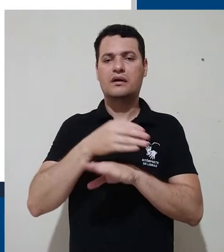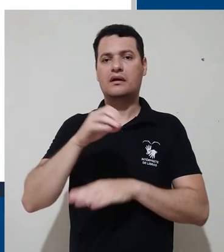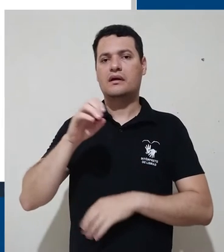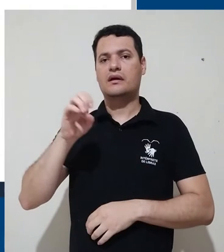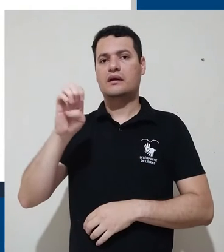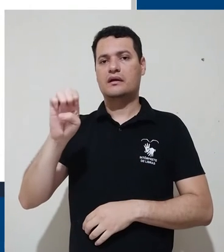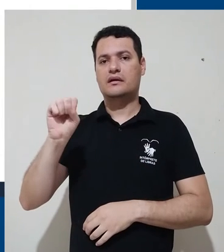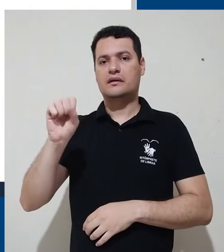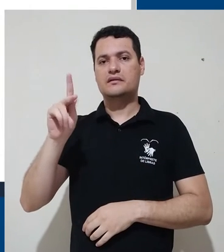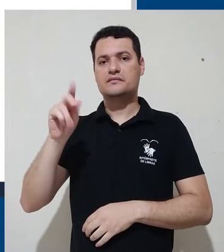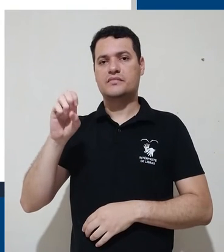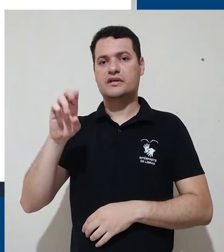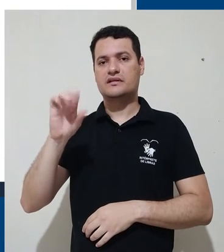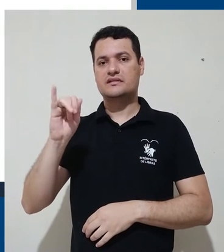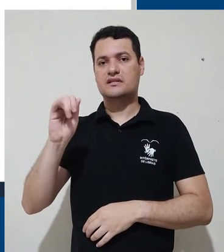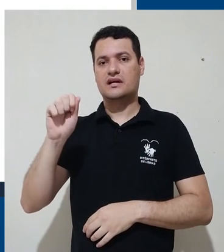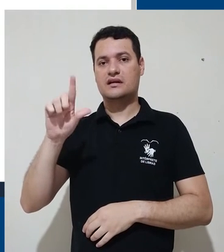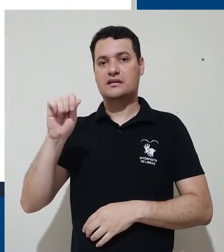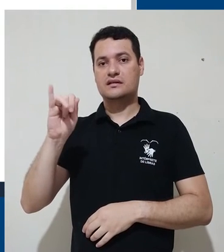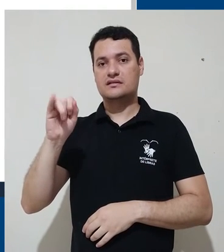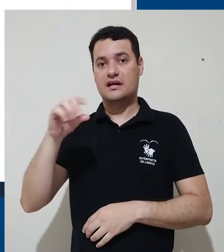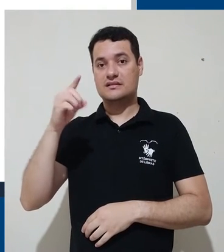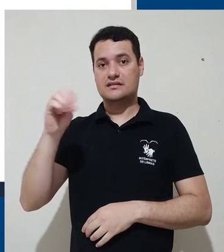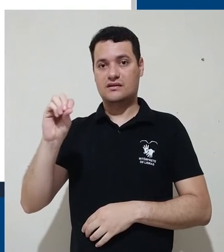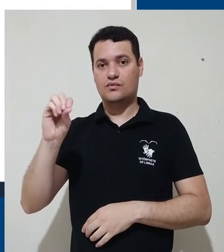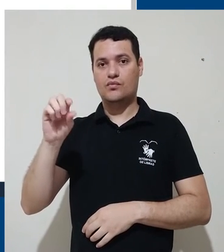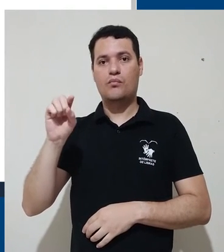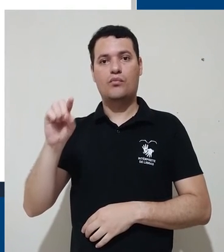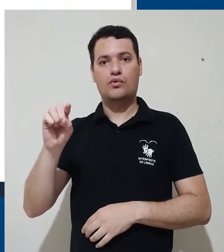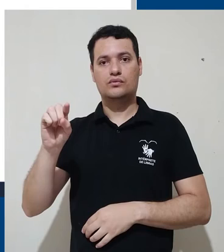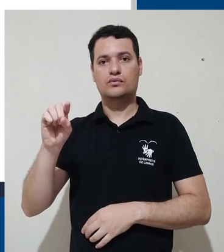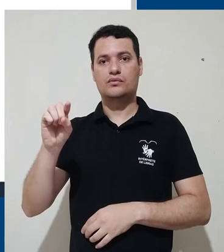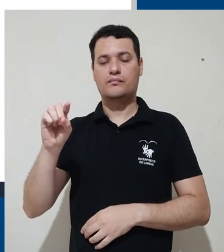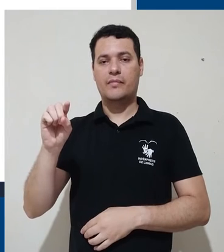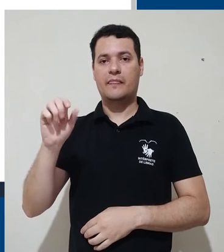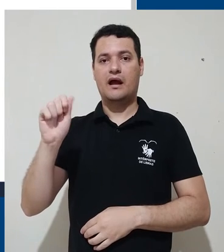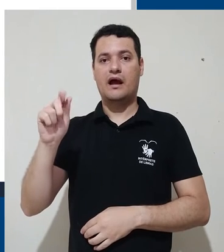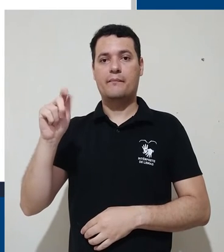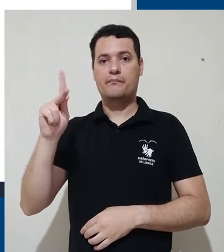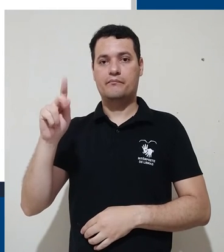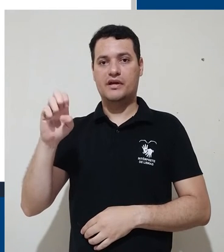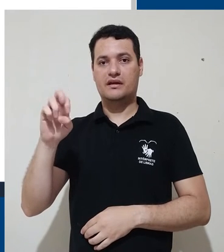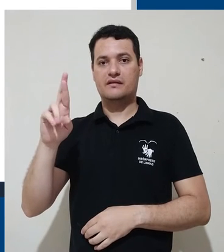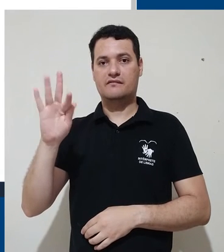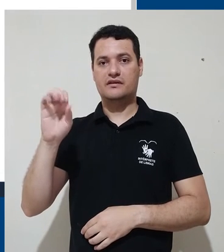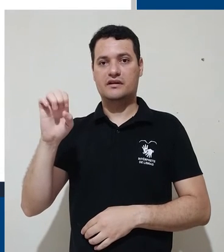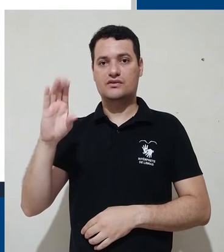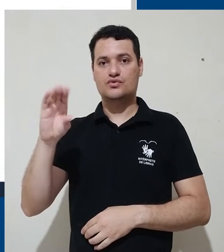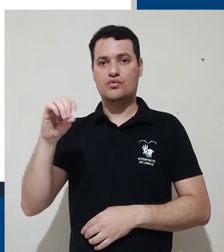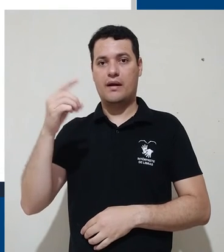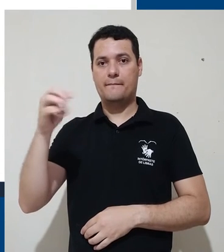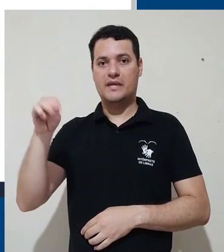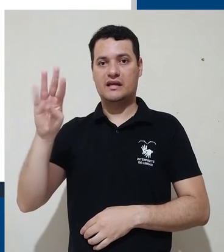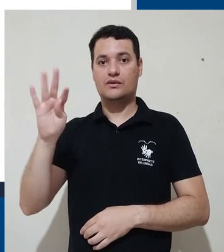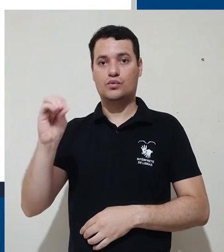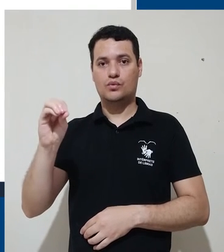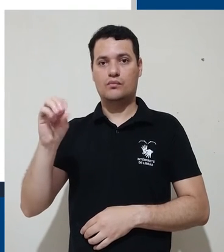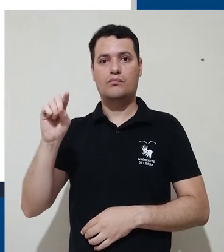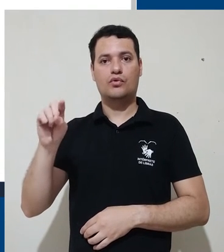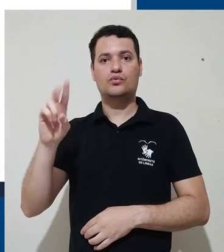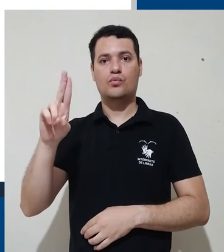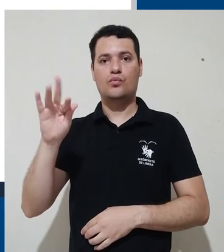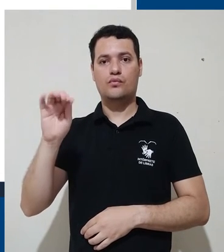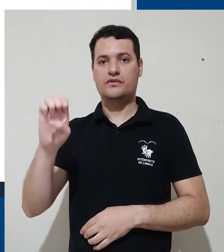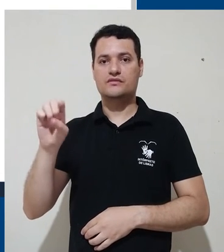no endereço especialização.aperfeiçoamento.ufis.br Só que sem os acentos. Na